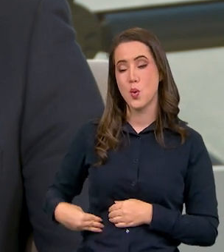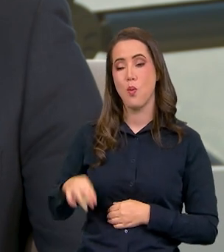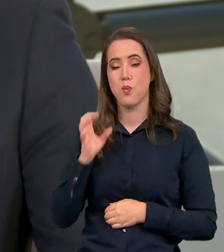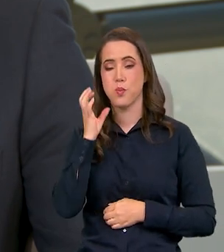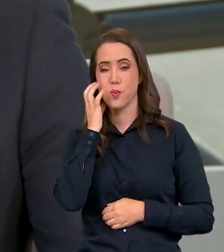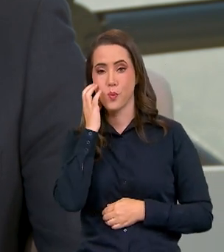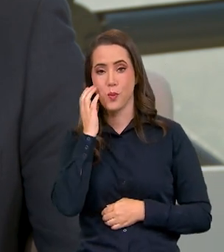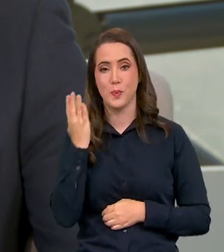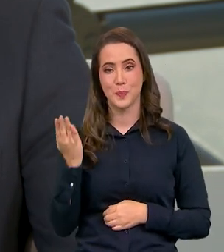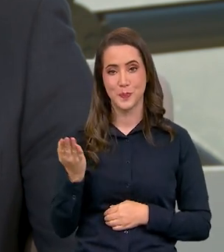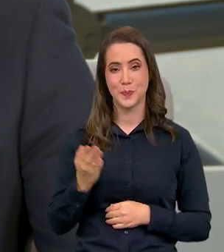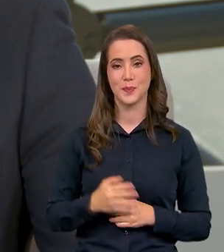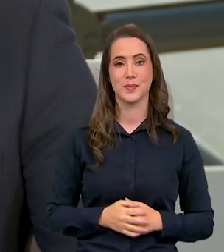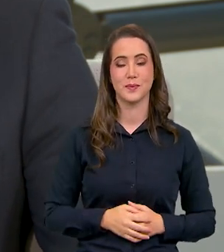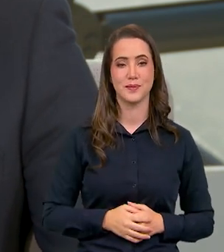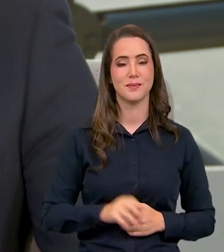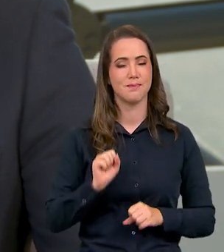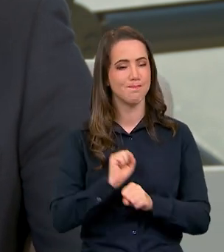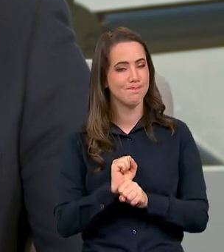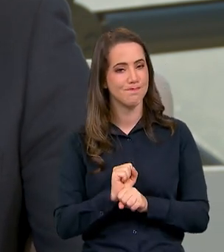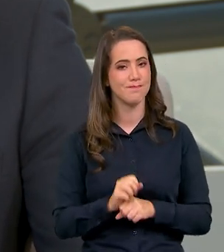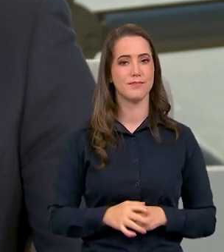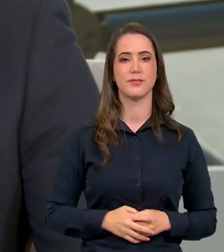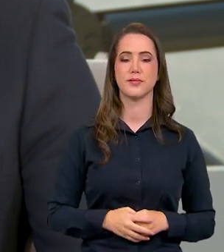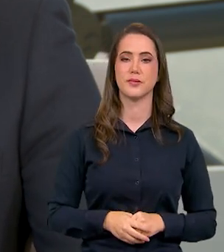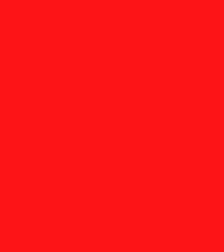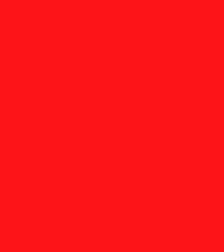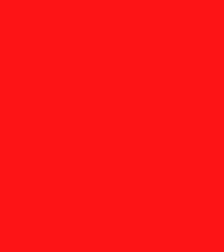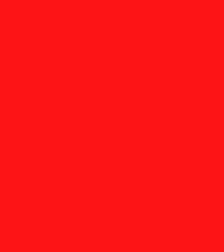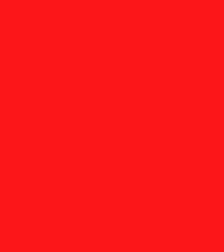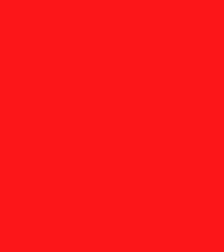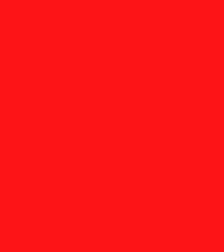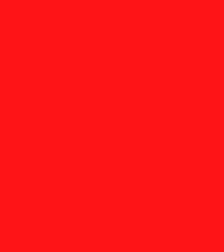das Comunicações, Juscelino Filho. não saia daí.